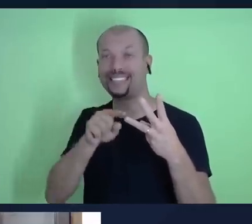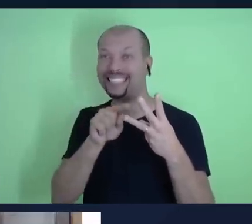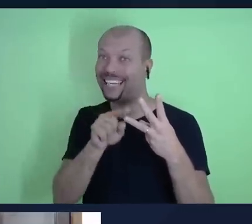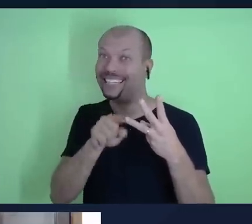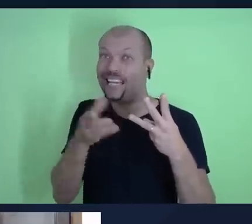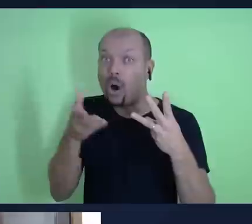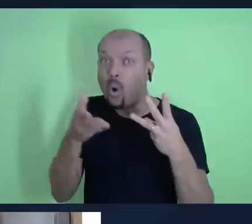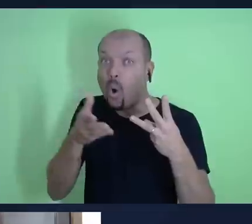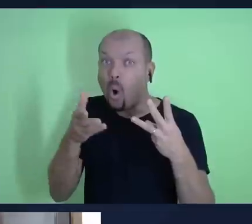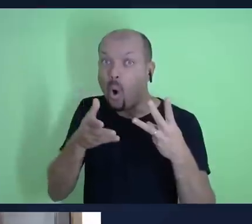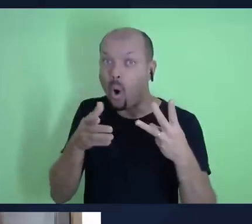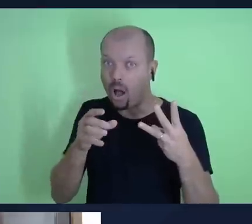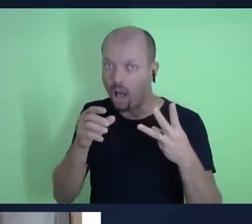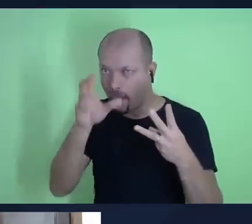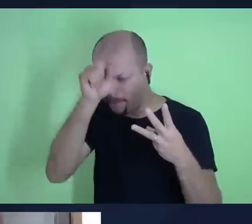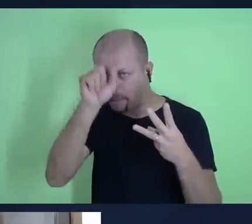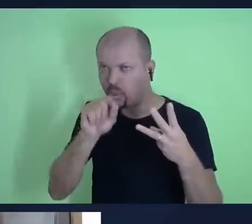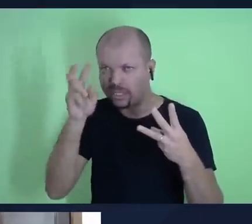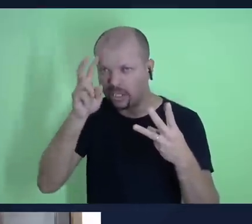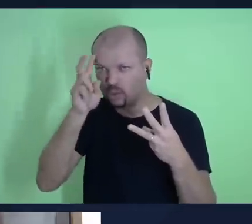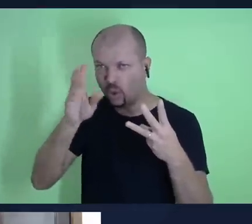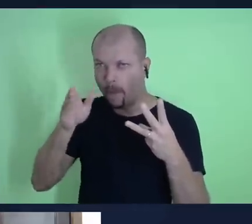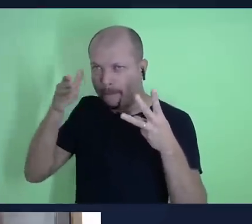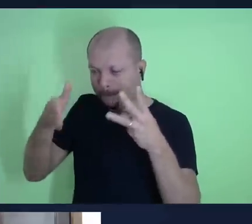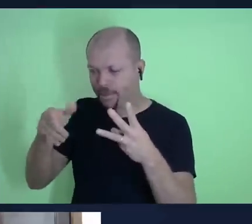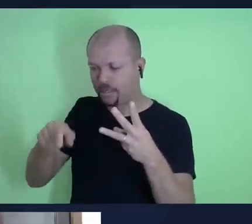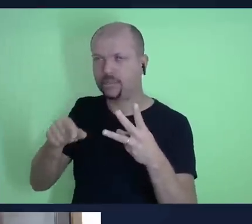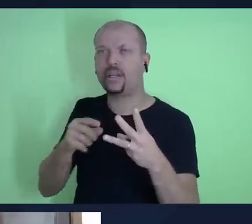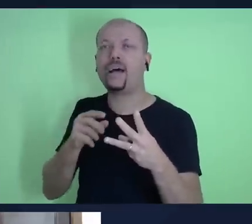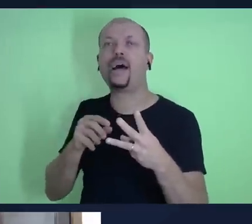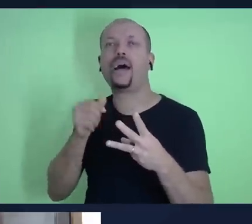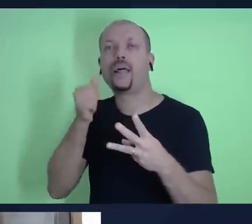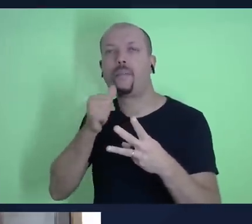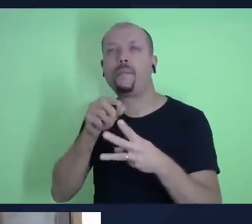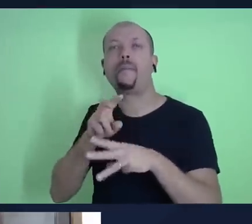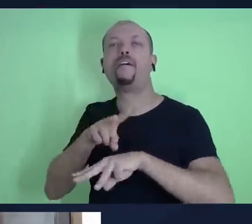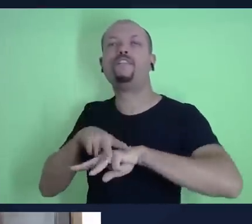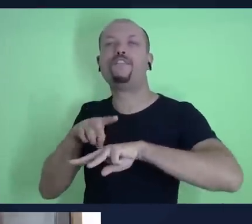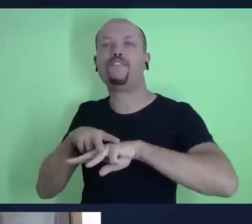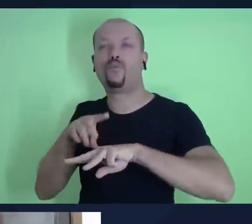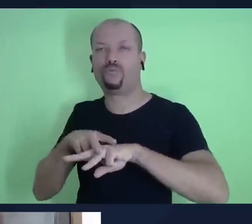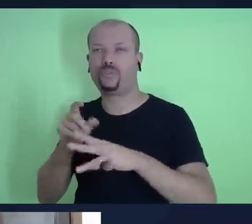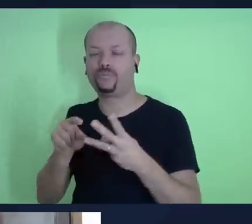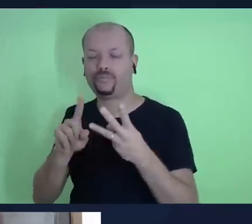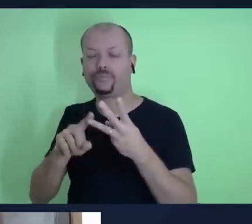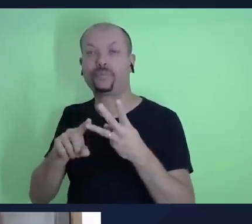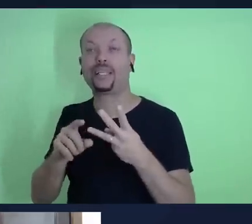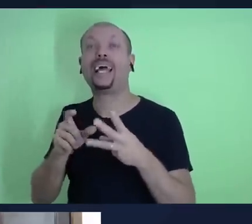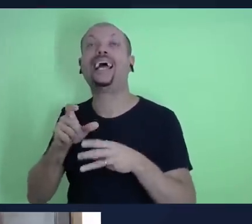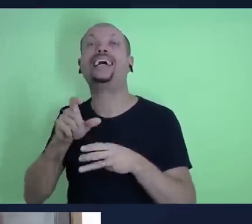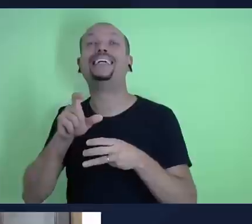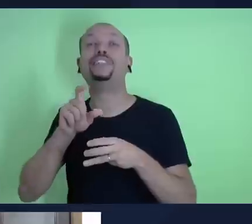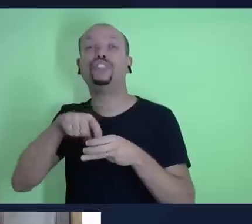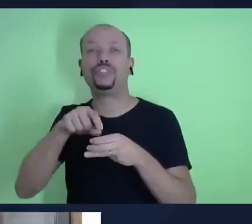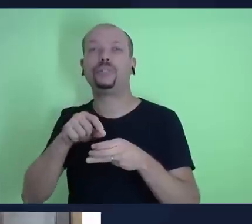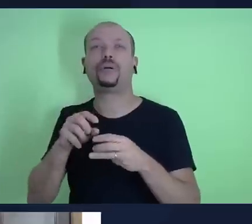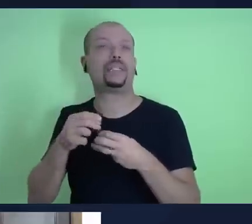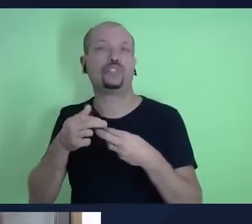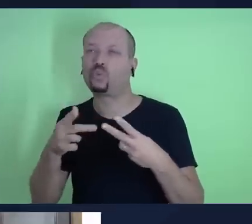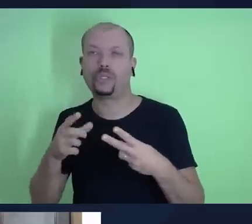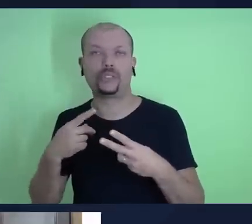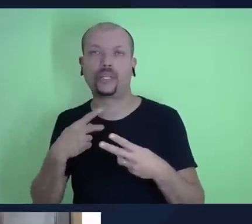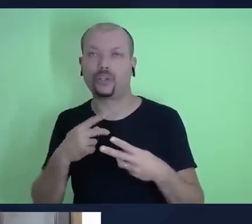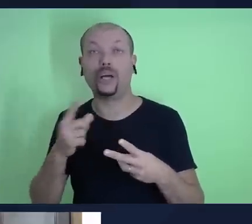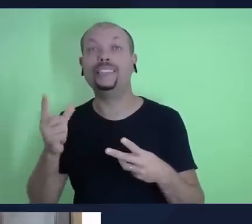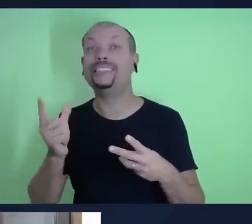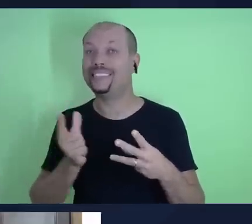dessa lição dessa história específica da viúva de Sarepta a gente dizima daquilo que a gente tem aquilo que a gente recebe né